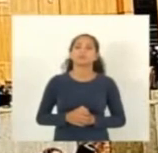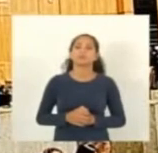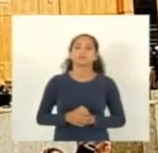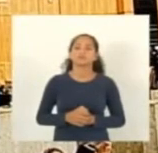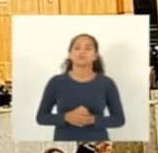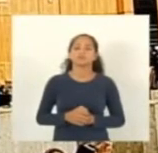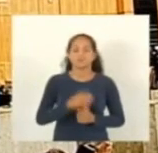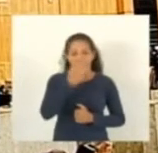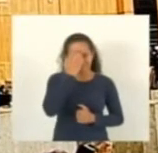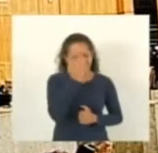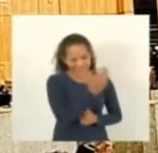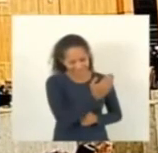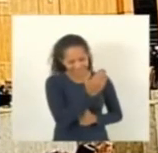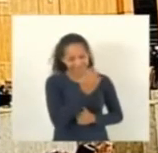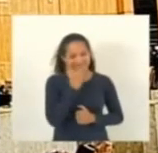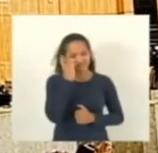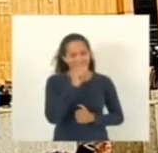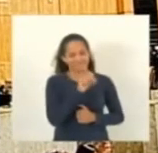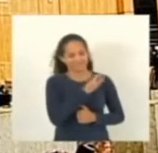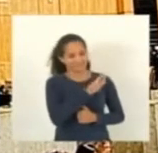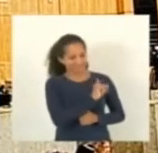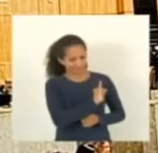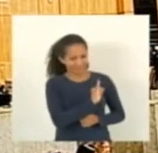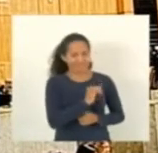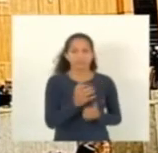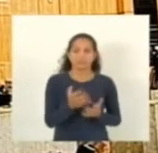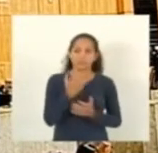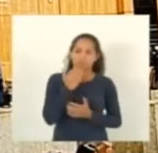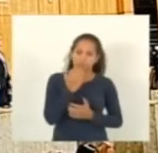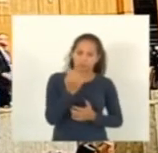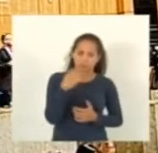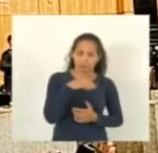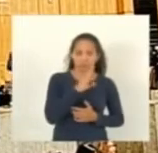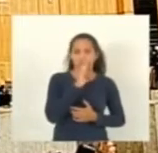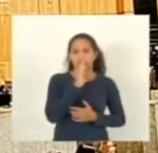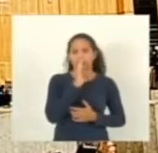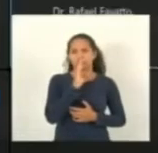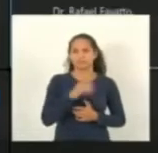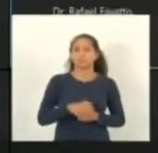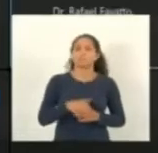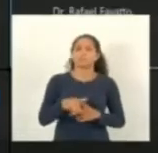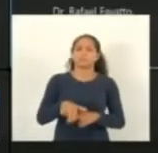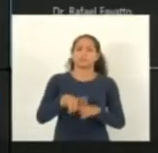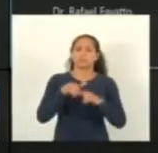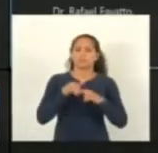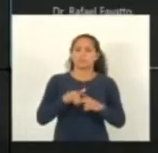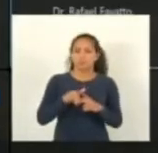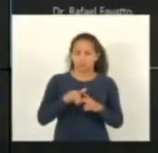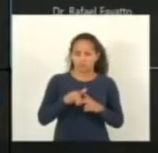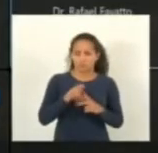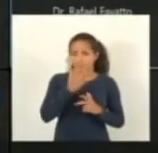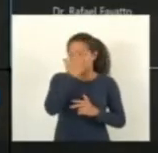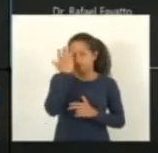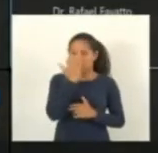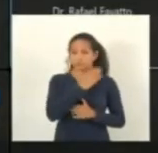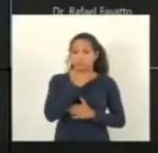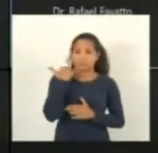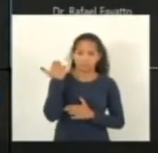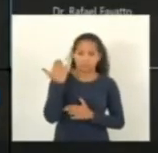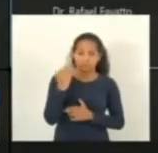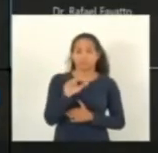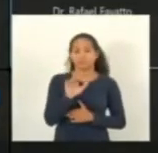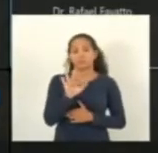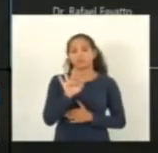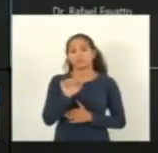obrigado deputado Dari Pagundi eu gostaria de também pedir um minuto de silêncio pelo falecimento do doutor